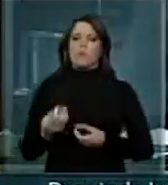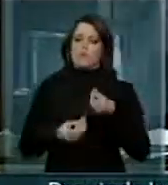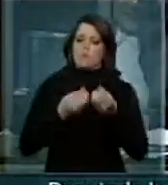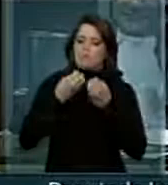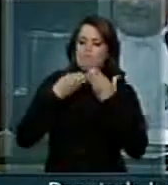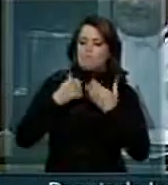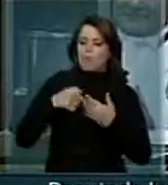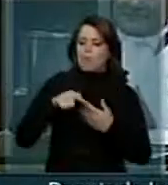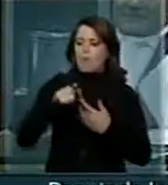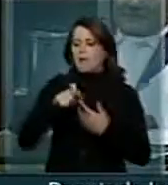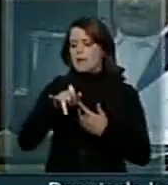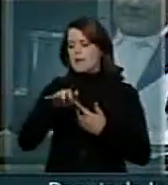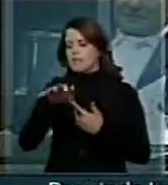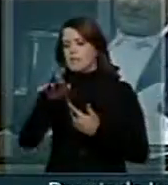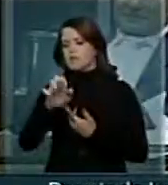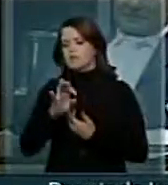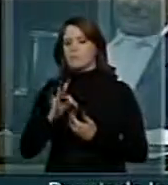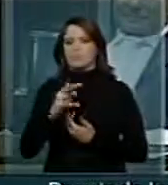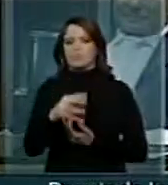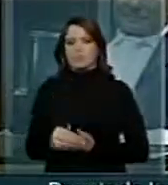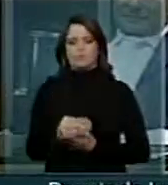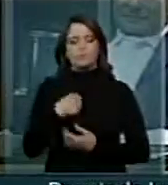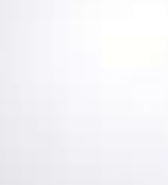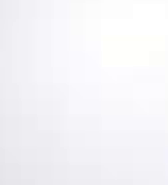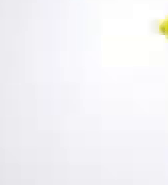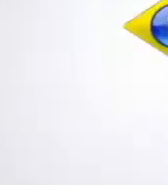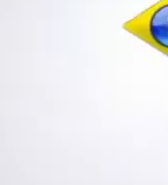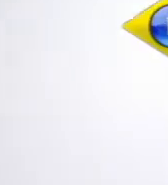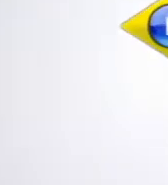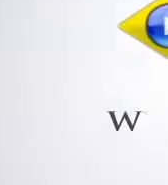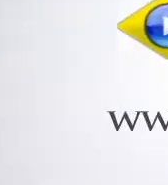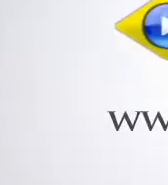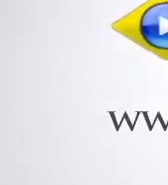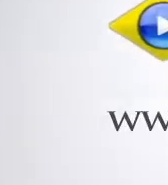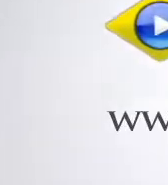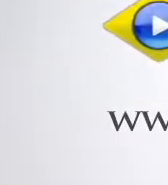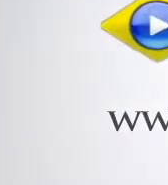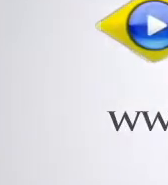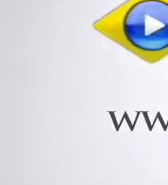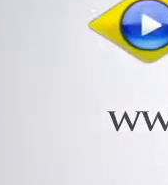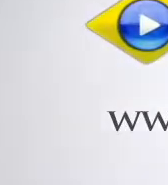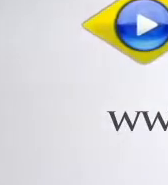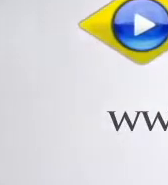qualidade para todos. concluído. Obrigado. Obrigado.